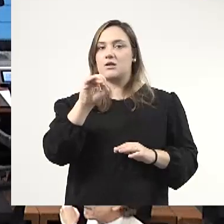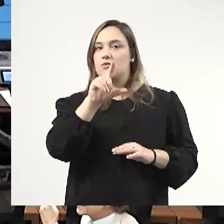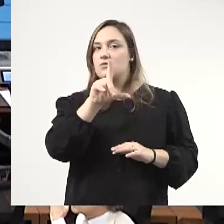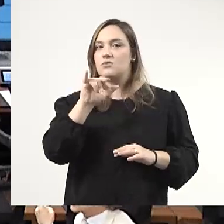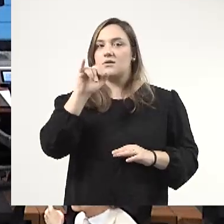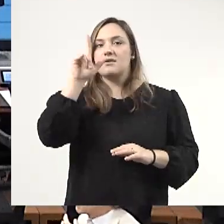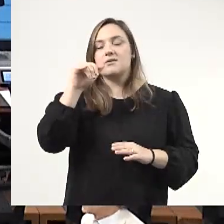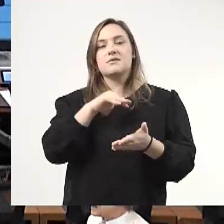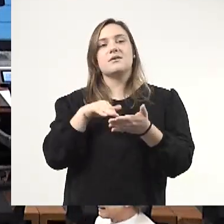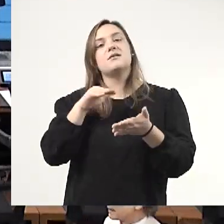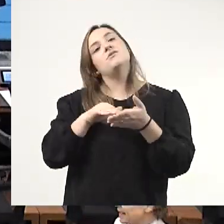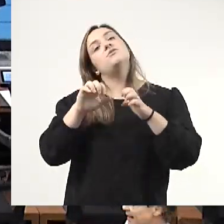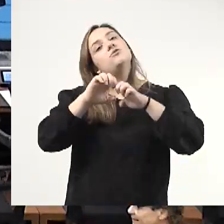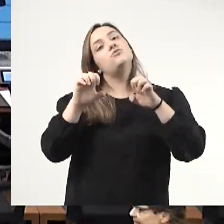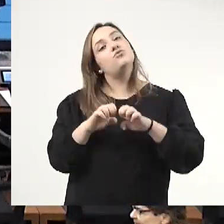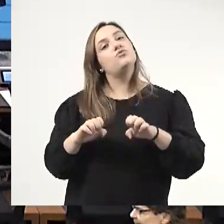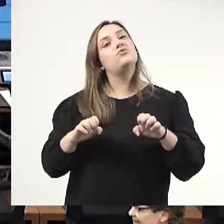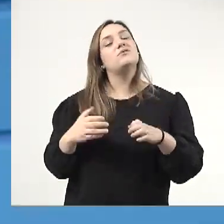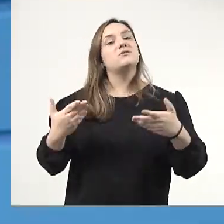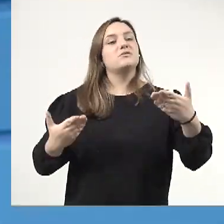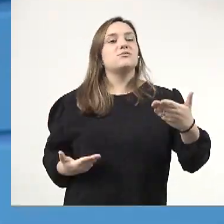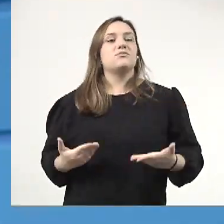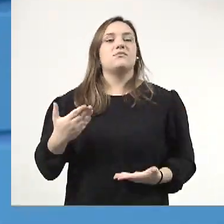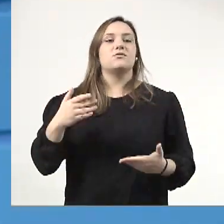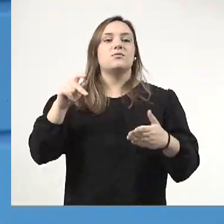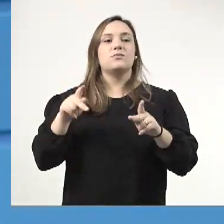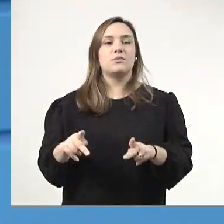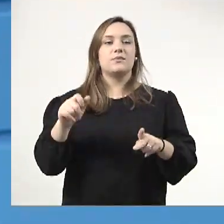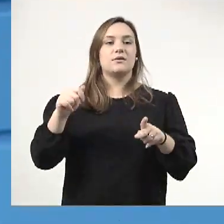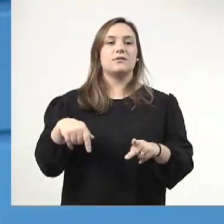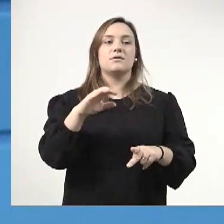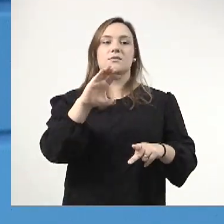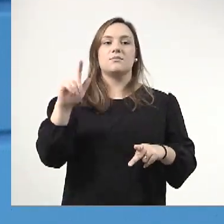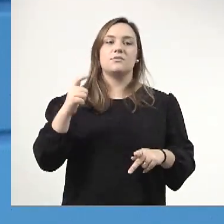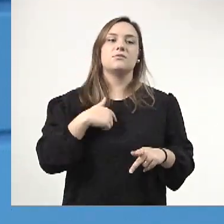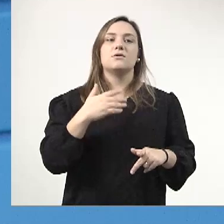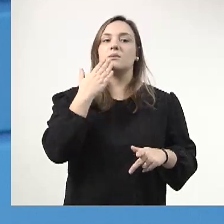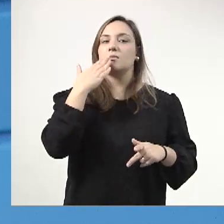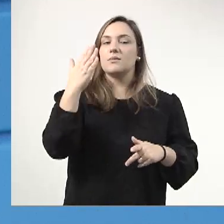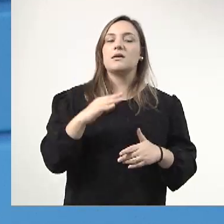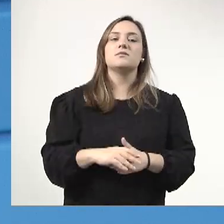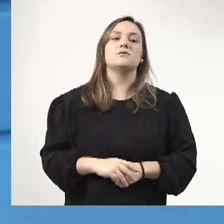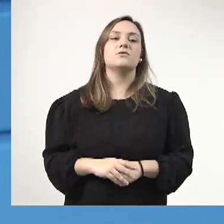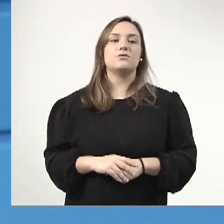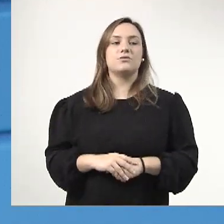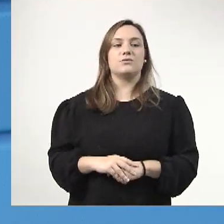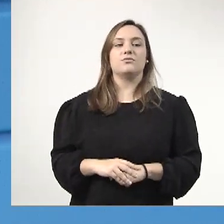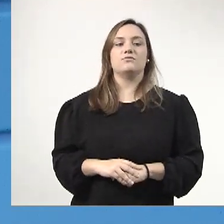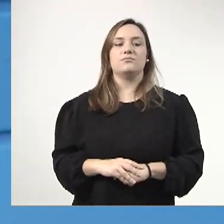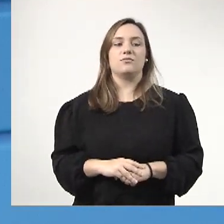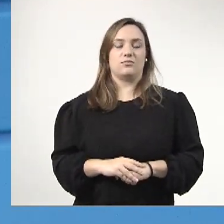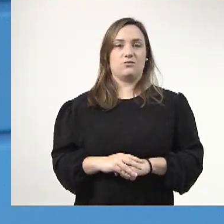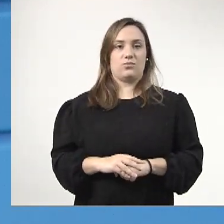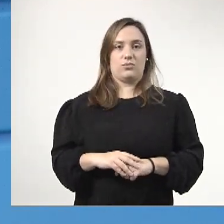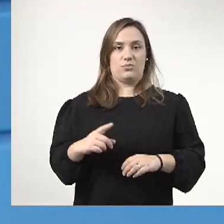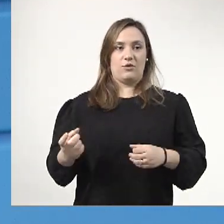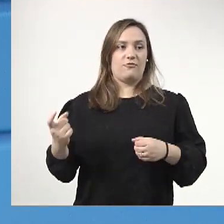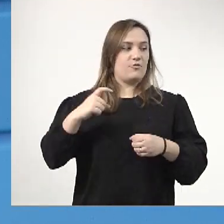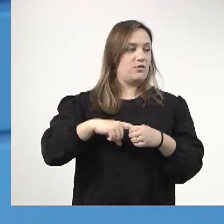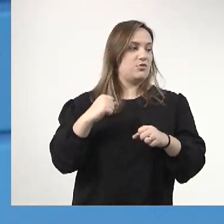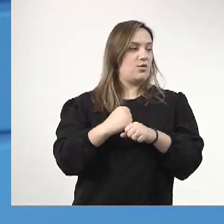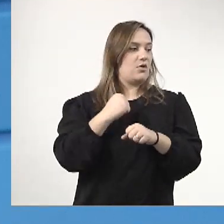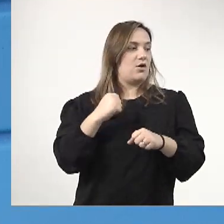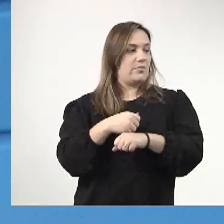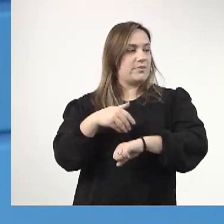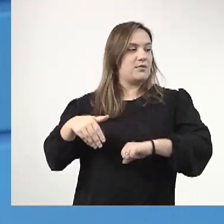de Infraestrutura e Serviços Públicos de Campo Grande, solicitando providências no sentido de recuperar o asfalto da Rua